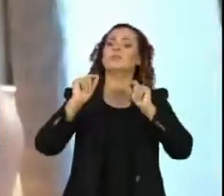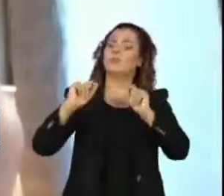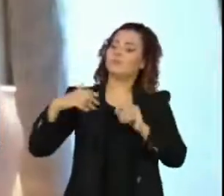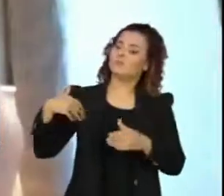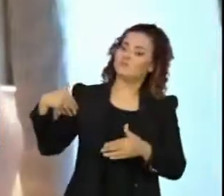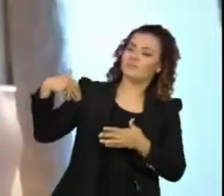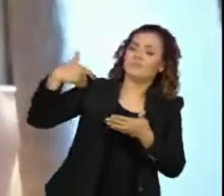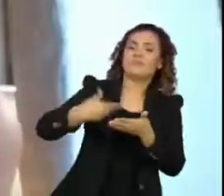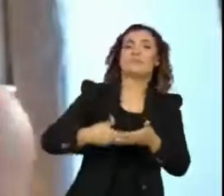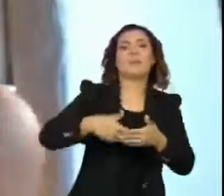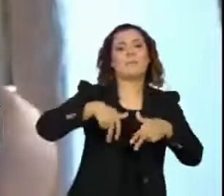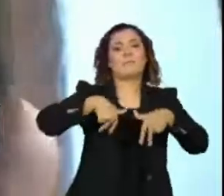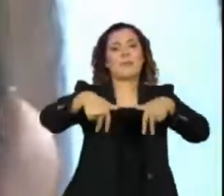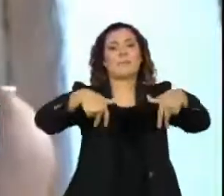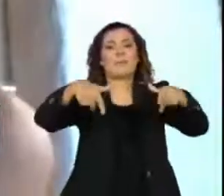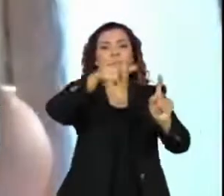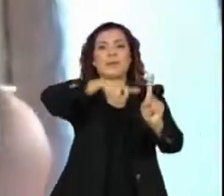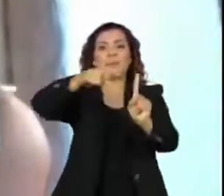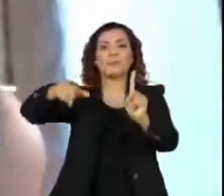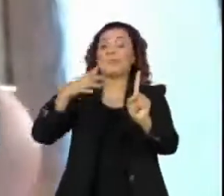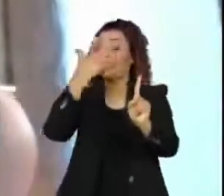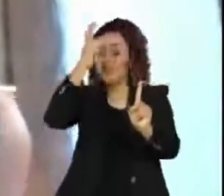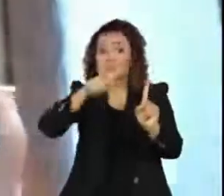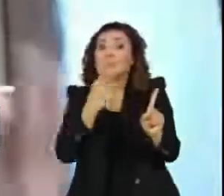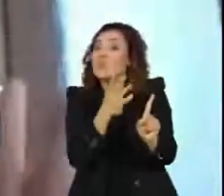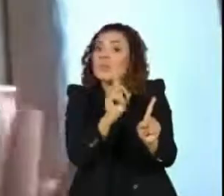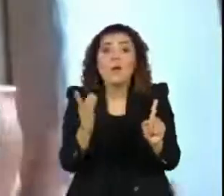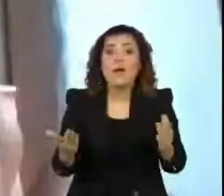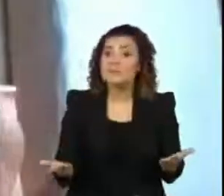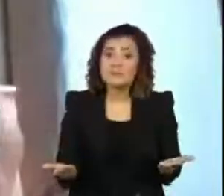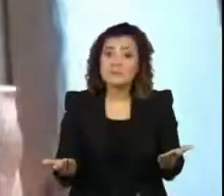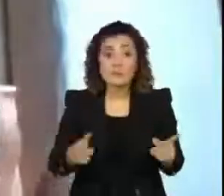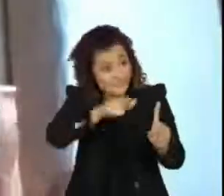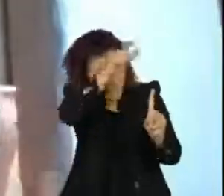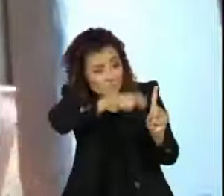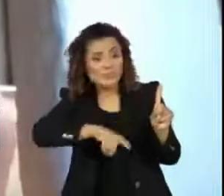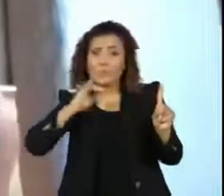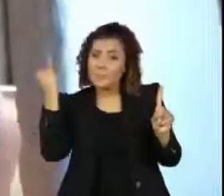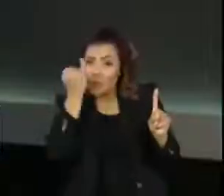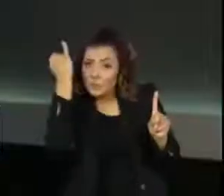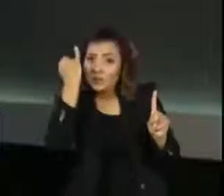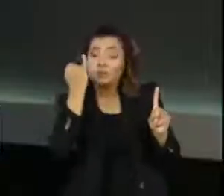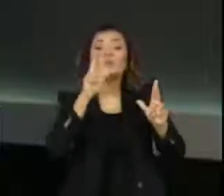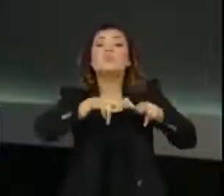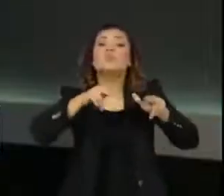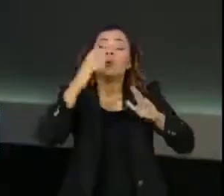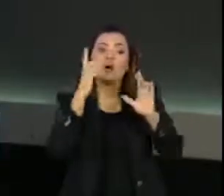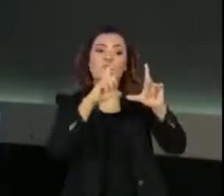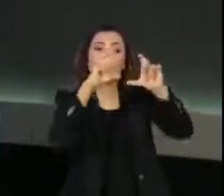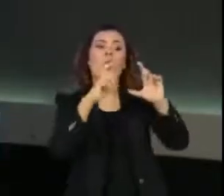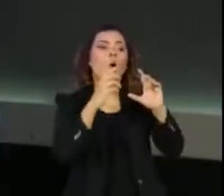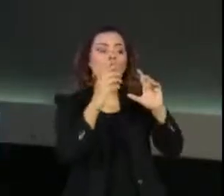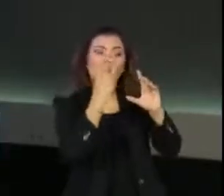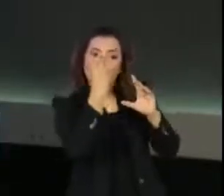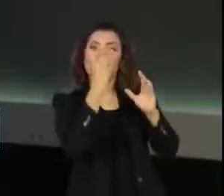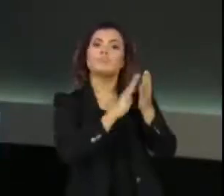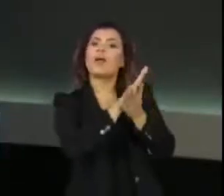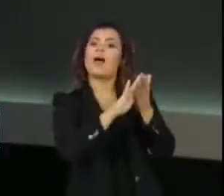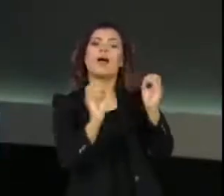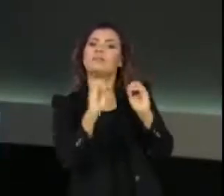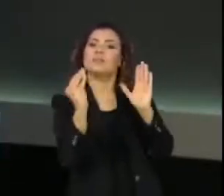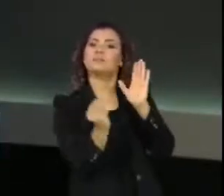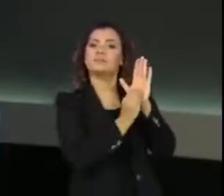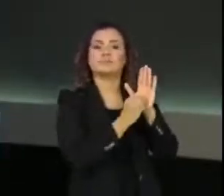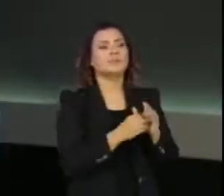a esses personagens que as pessoas mal conhecem, portanto, nunca tiveram um retrato. E Lilian, você pontuou muito